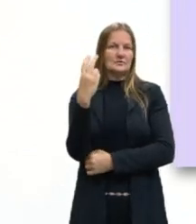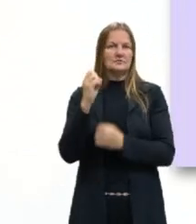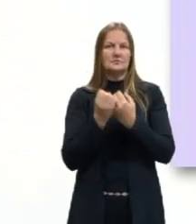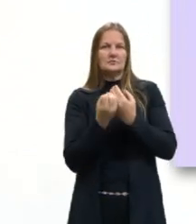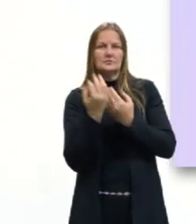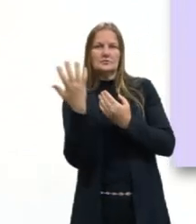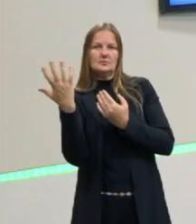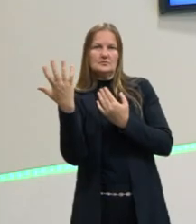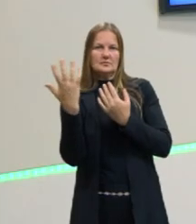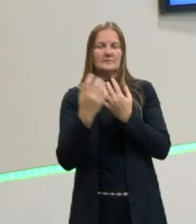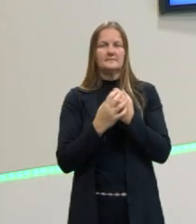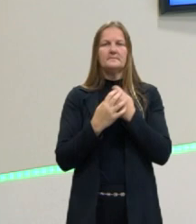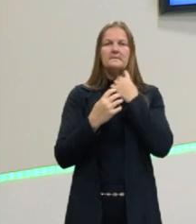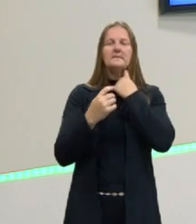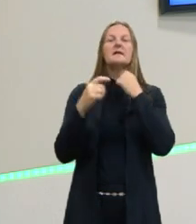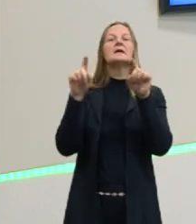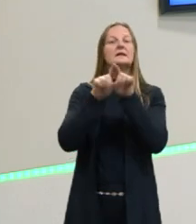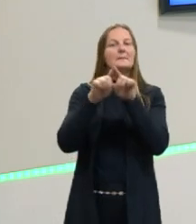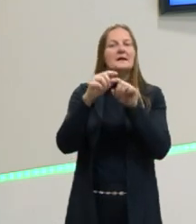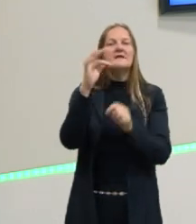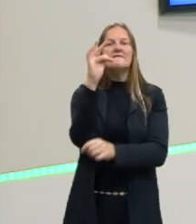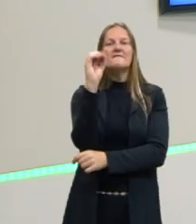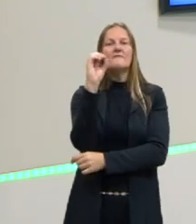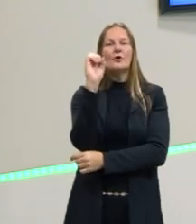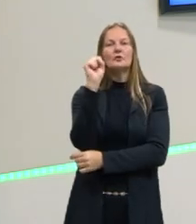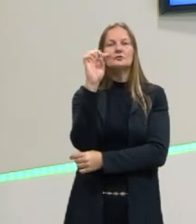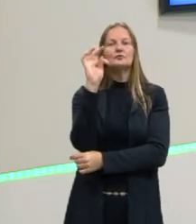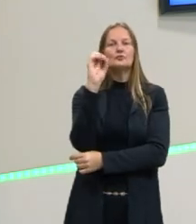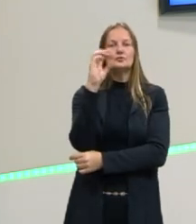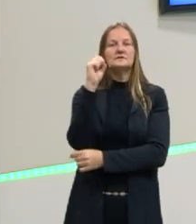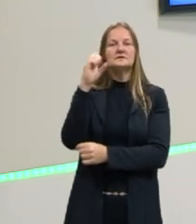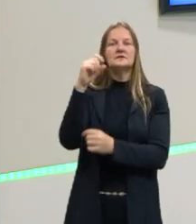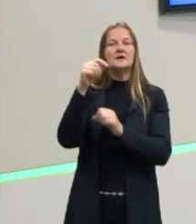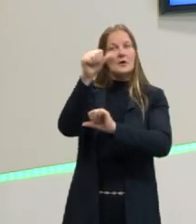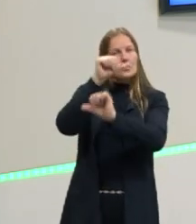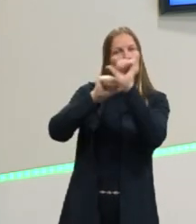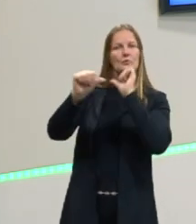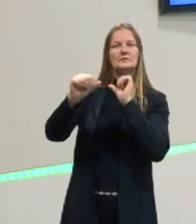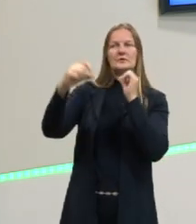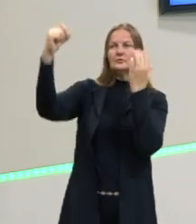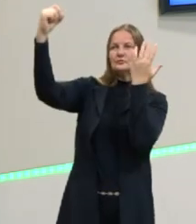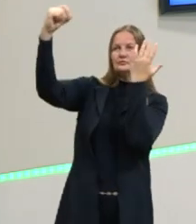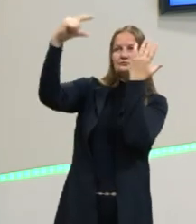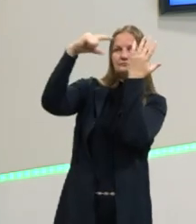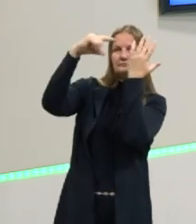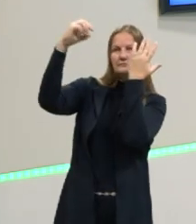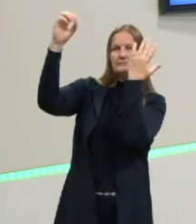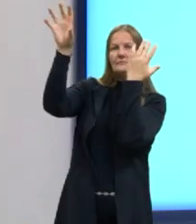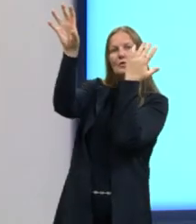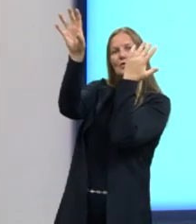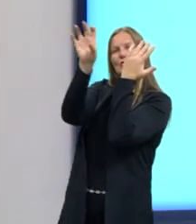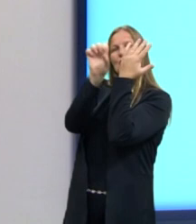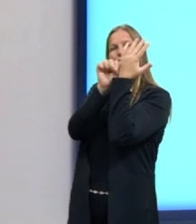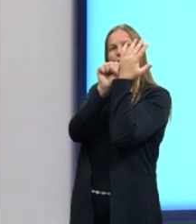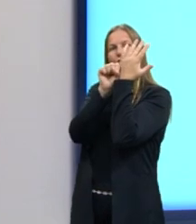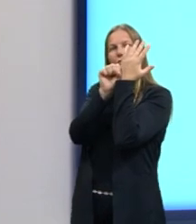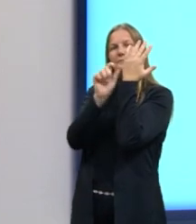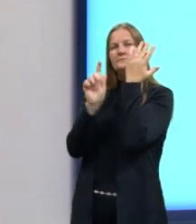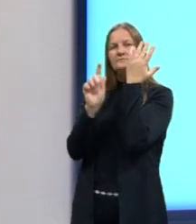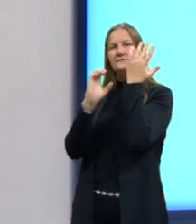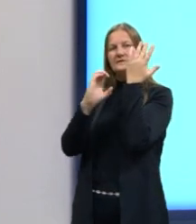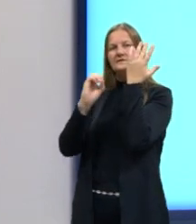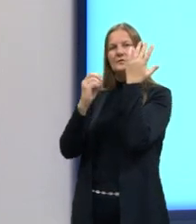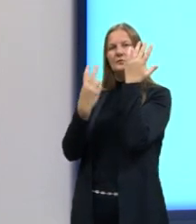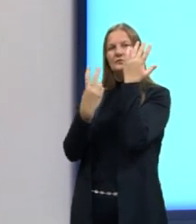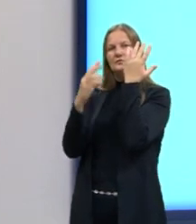Também, ela faz fotossíntese, que é o inverso. Ela vai absorver o gás carbônico